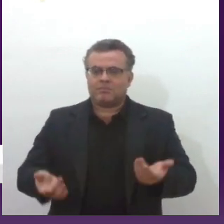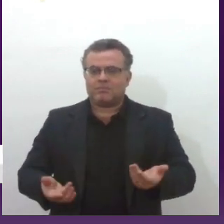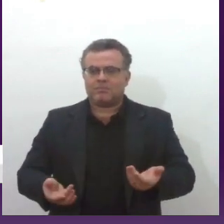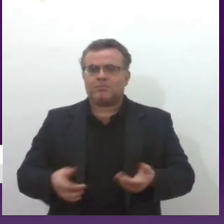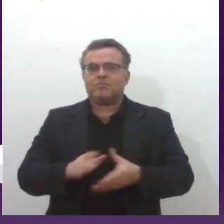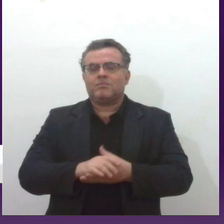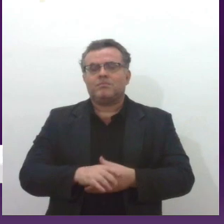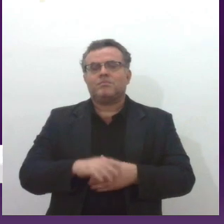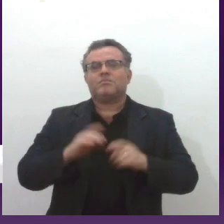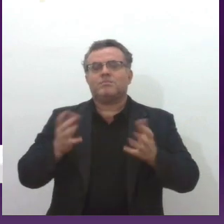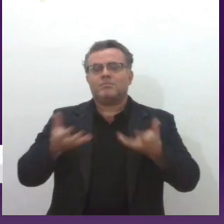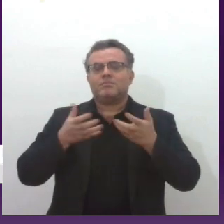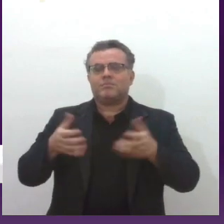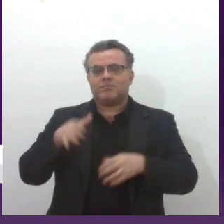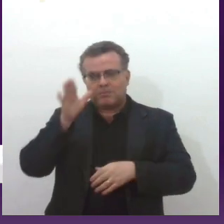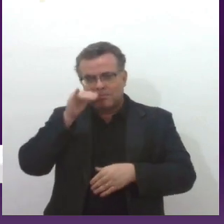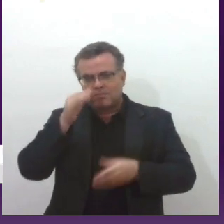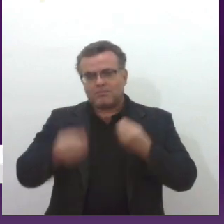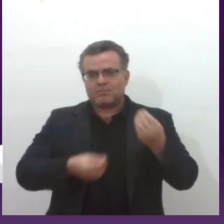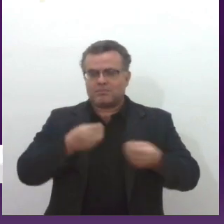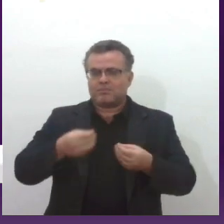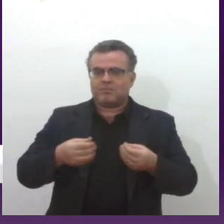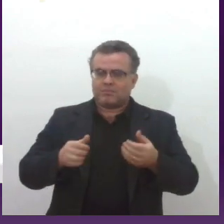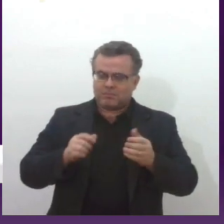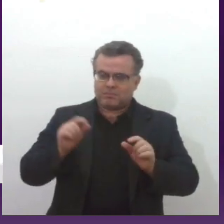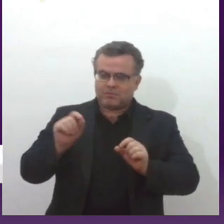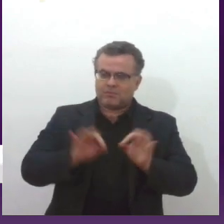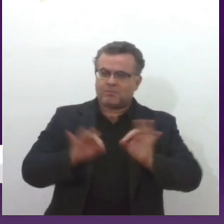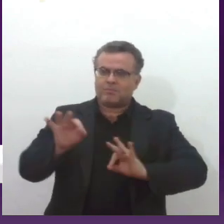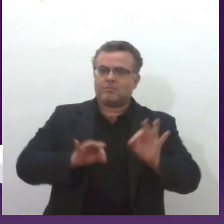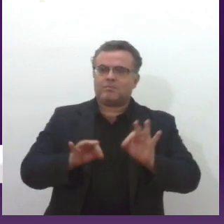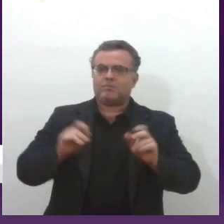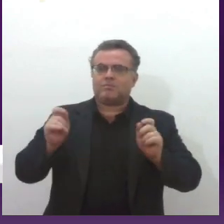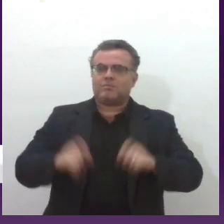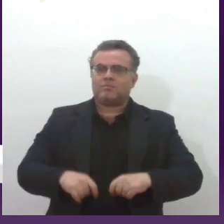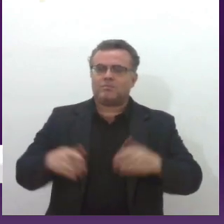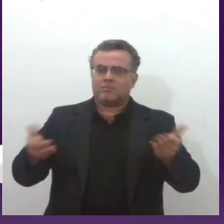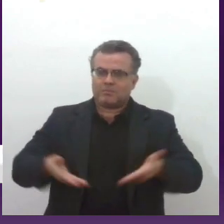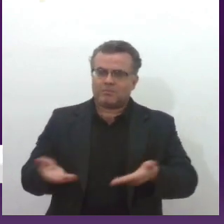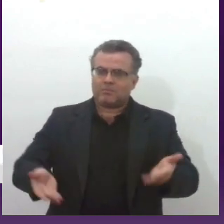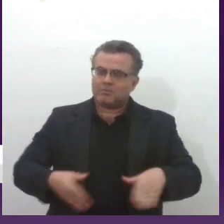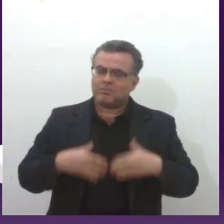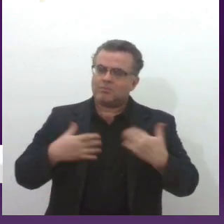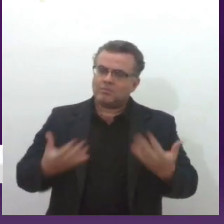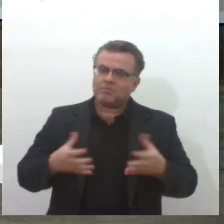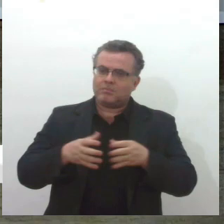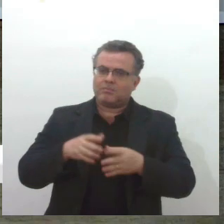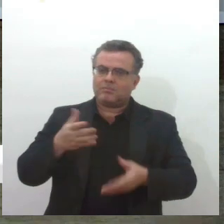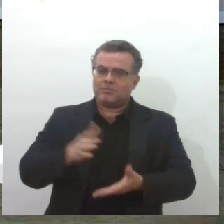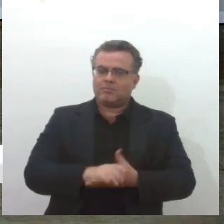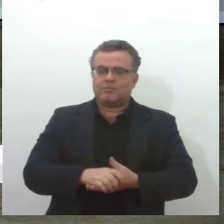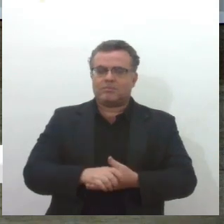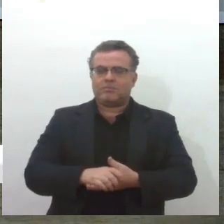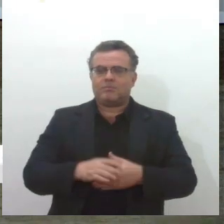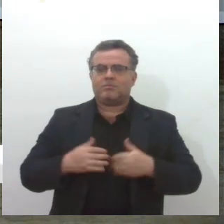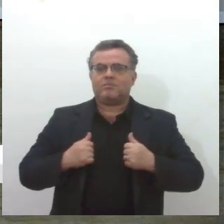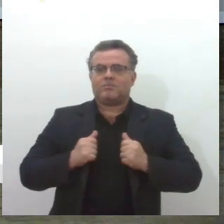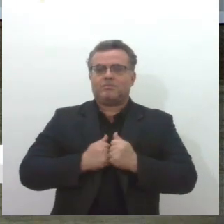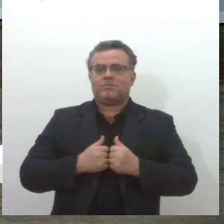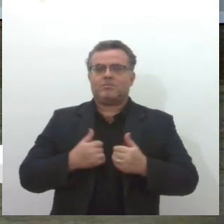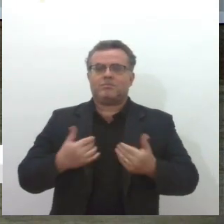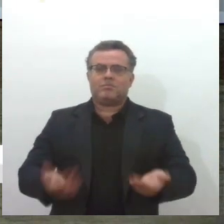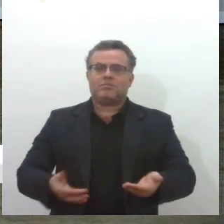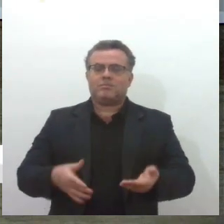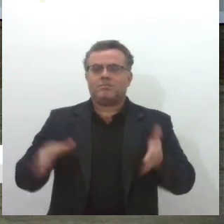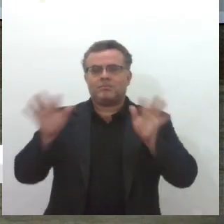mesmo de procurar saber para poder realmente encaminhar esse tipo de situação para o comando da Polícia Militar. Olha, Manuela, eu fico